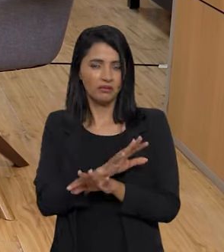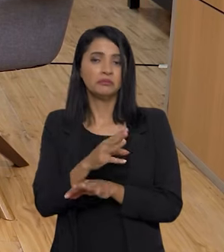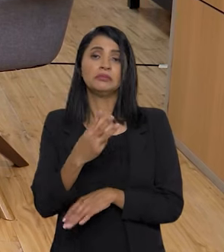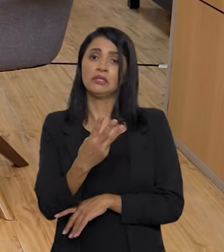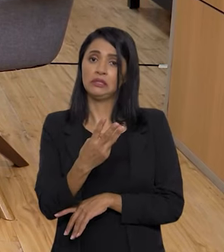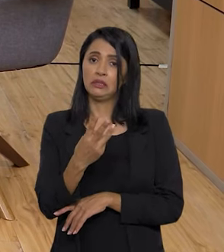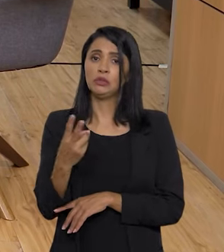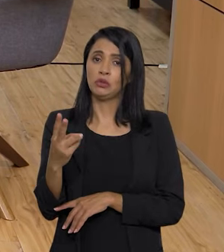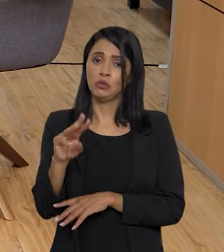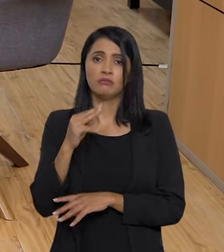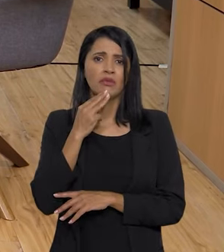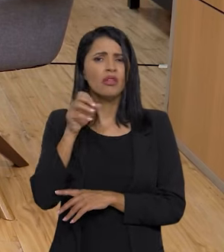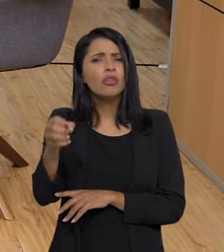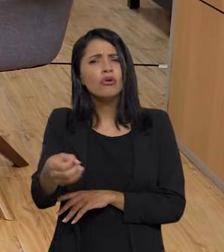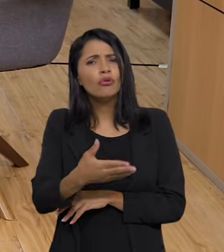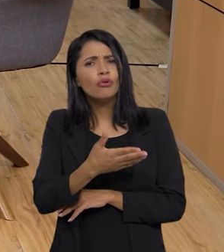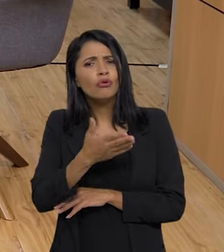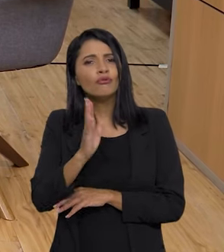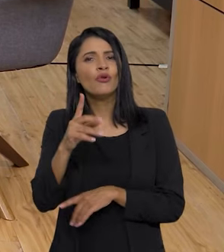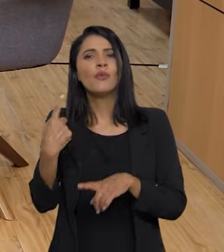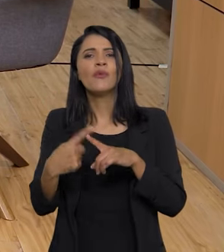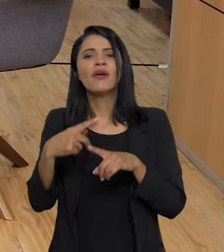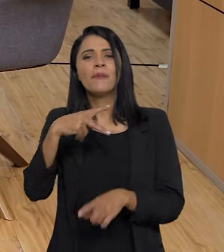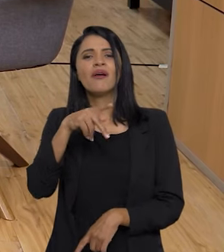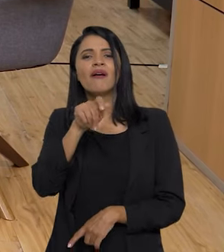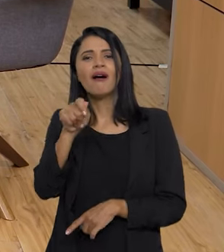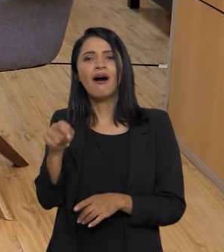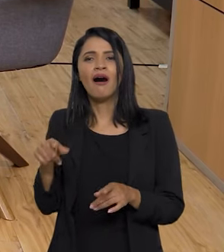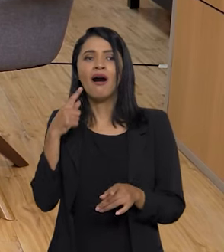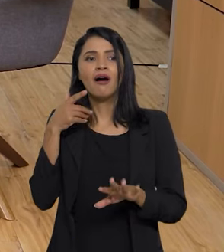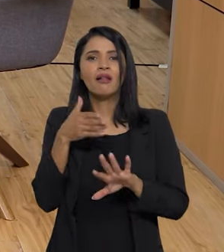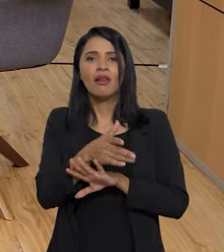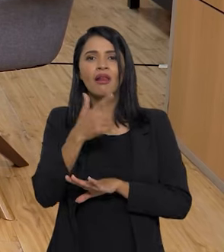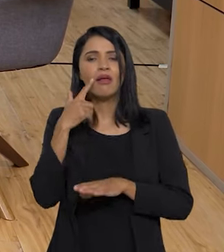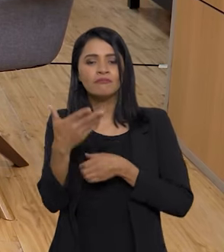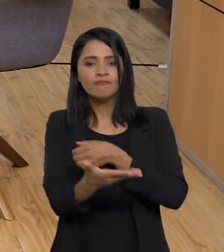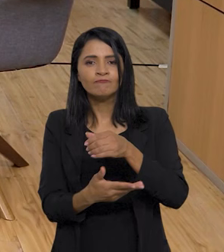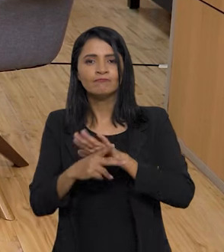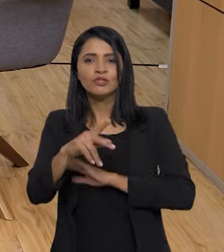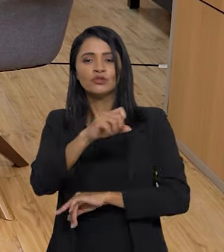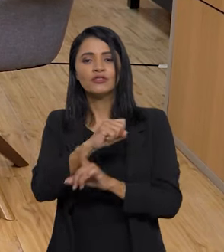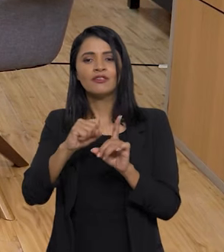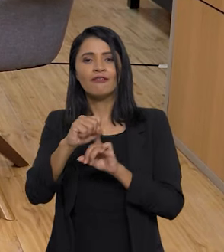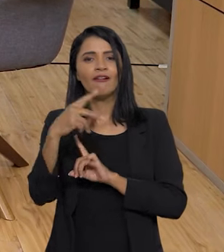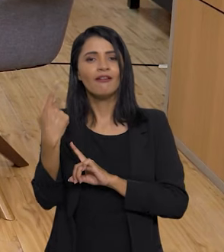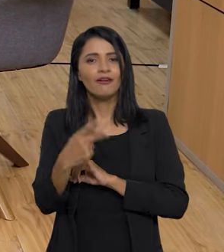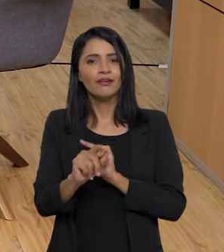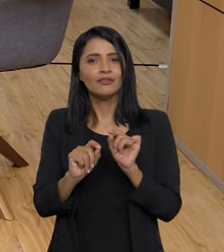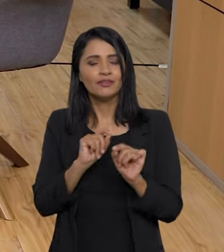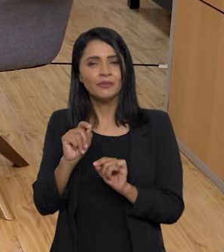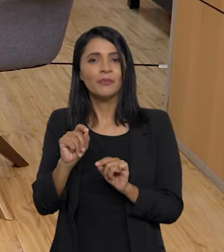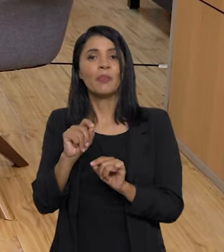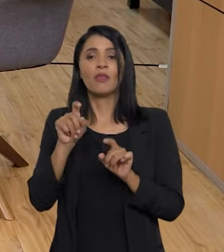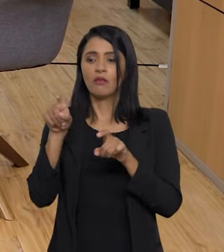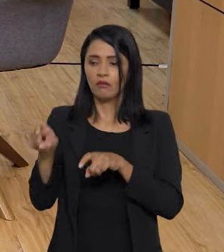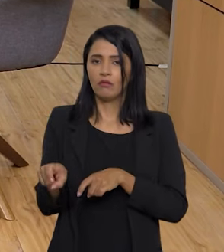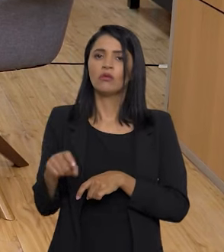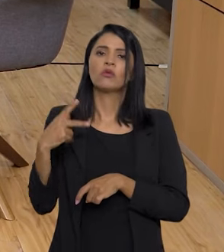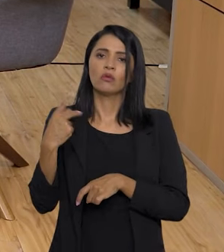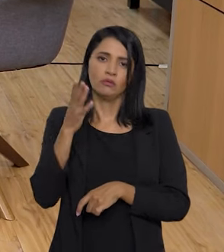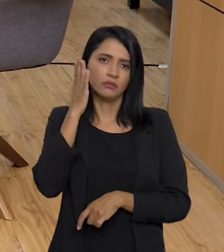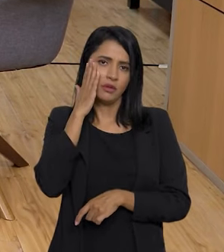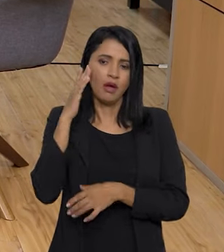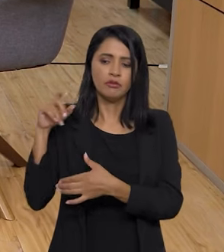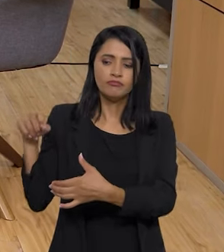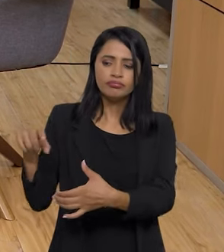o PA, 32 milhões. Isso é novo, porque o PA chegou lá na base da sociedade brasileira dos agricultores, porque o agricultor brasileiro sabe